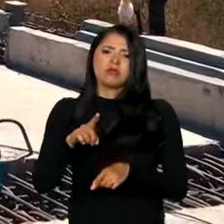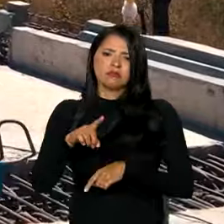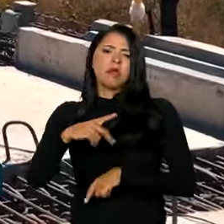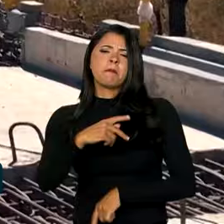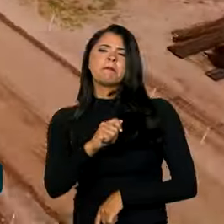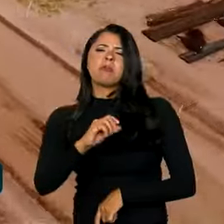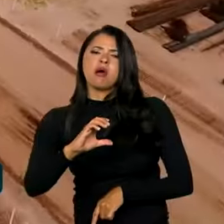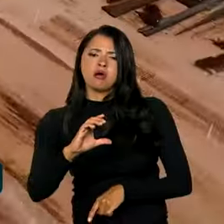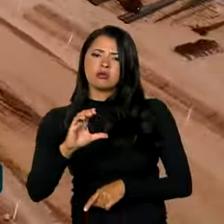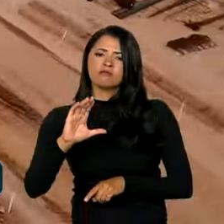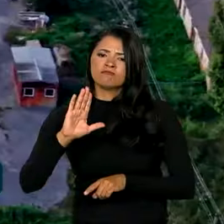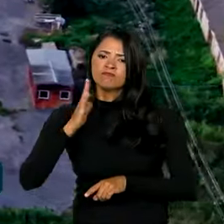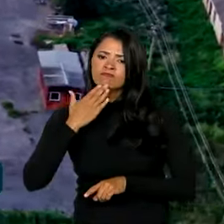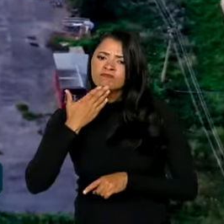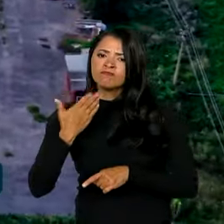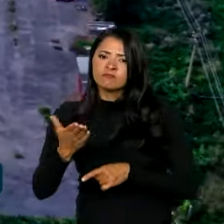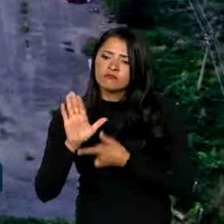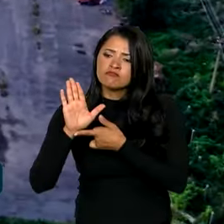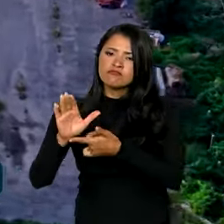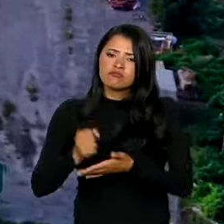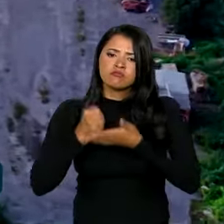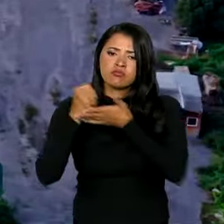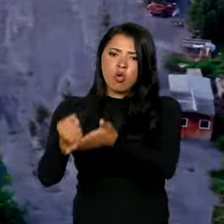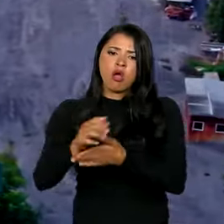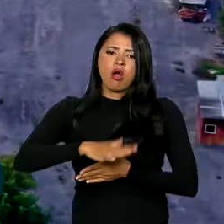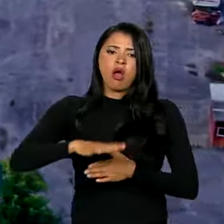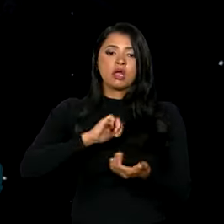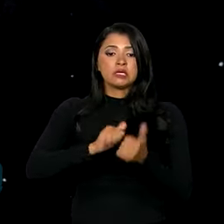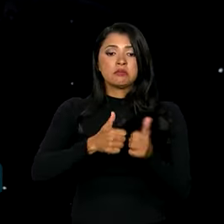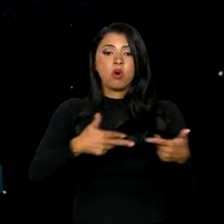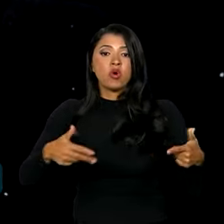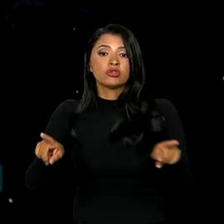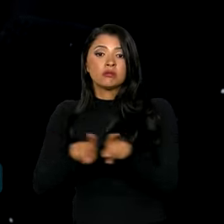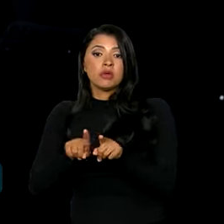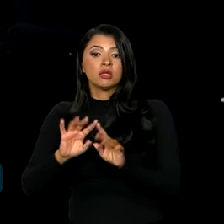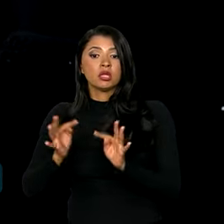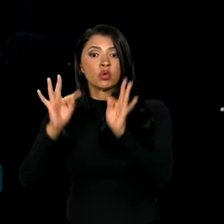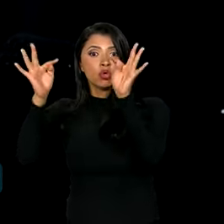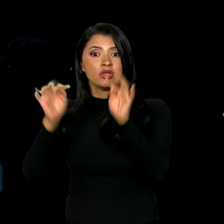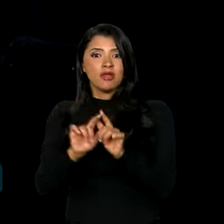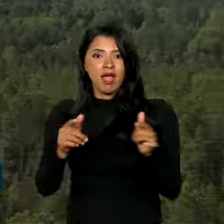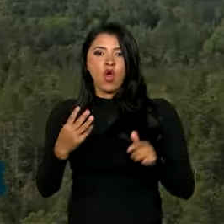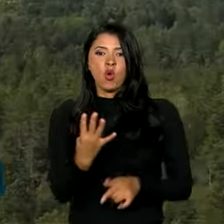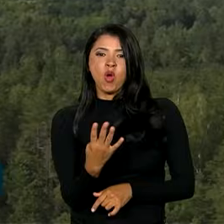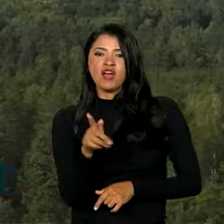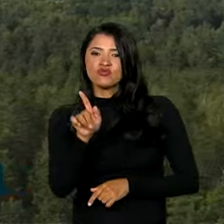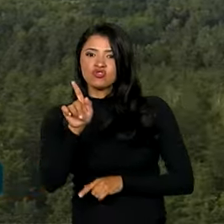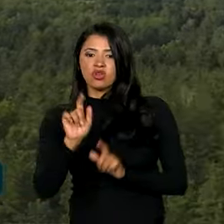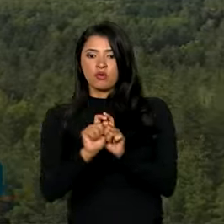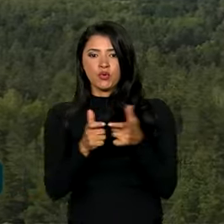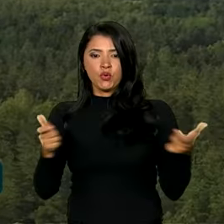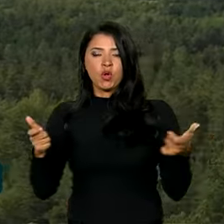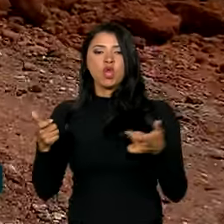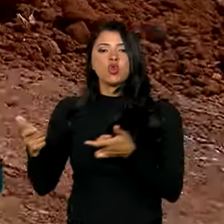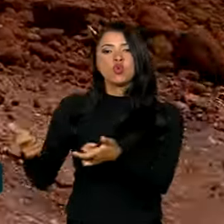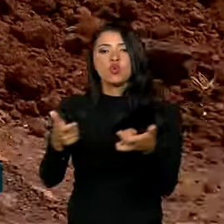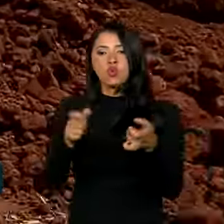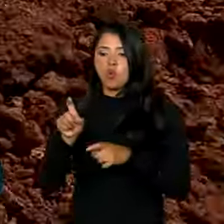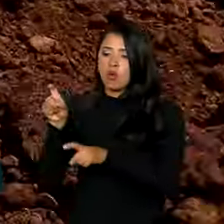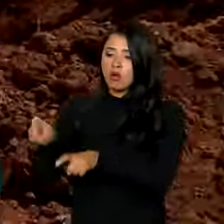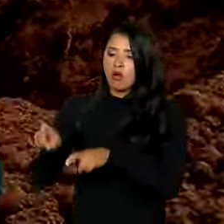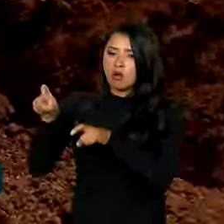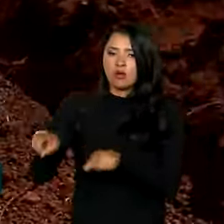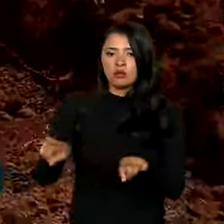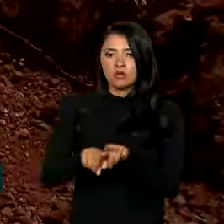beneficiar também iniciativas voltadas ao esporte e à tecnologia, com a expansão do sinal 4G em regiões rurais e a